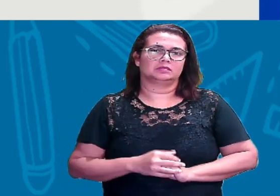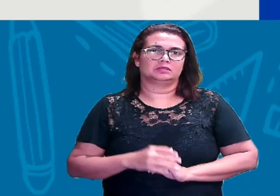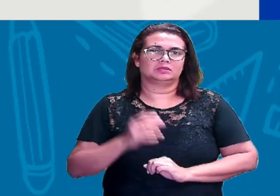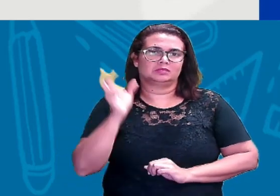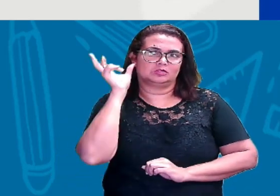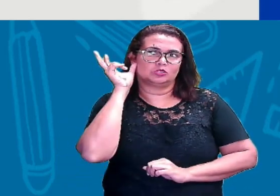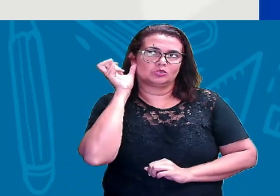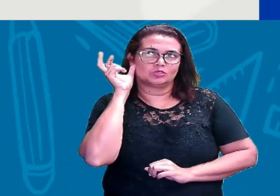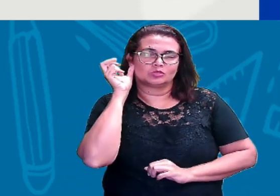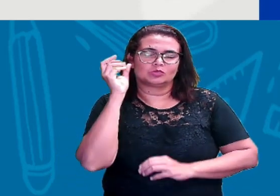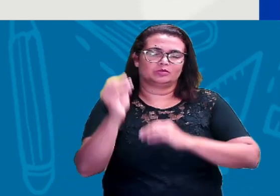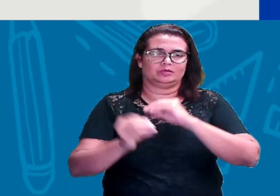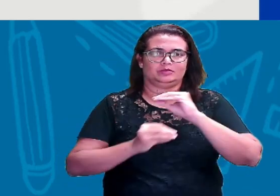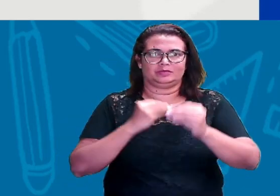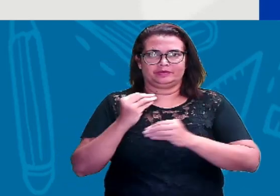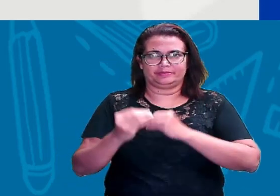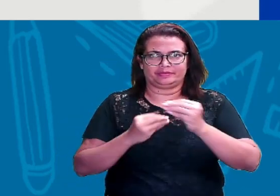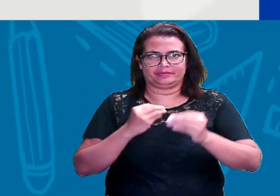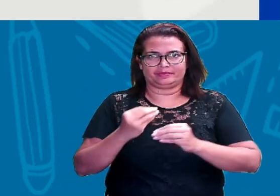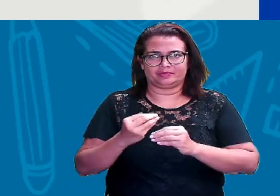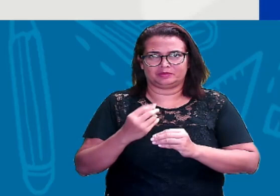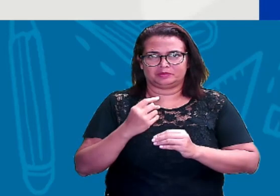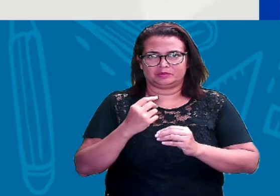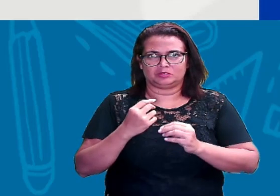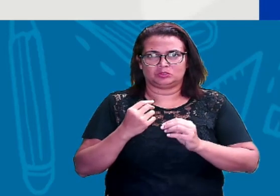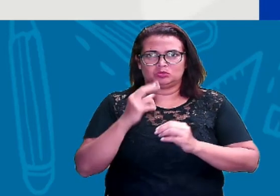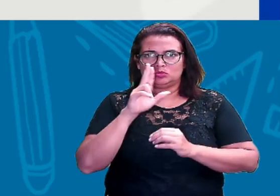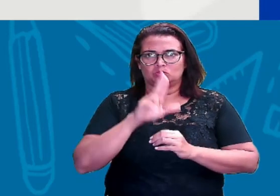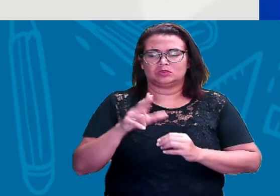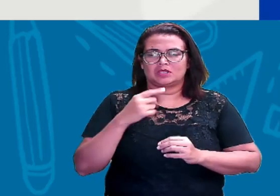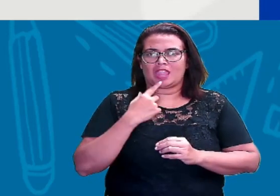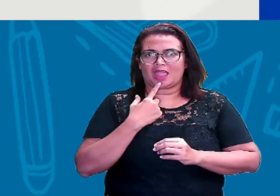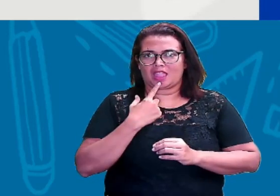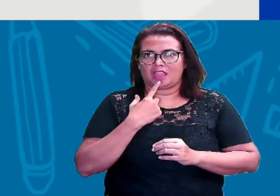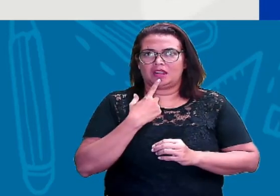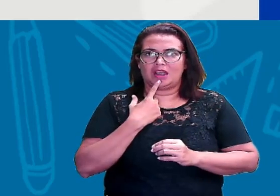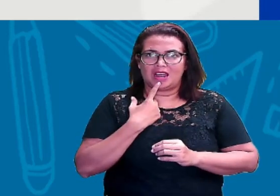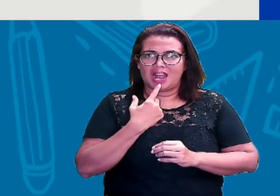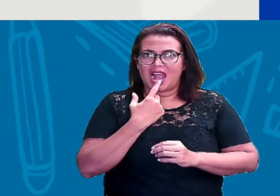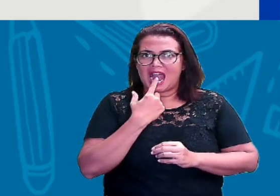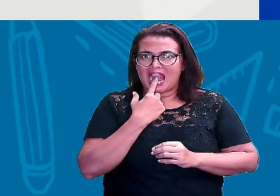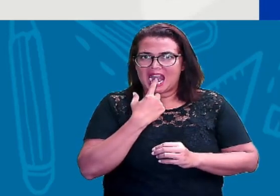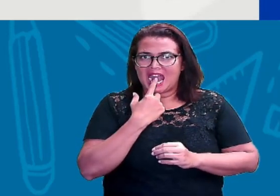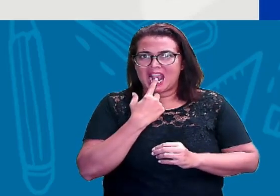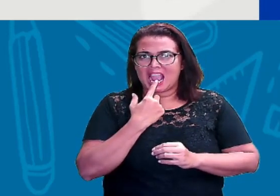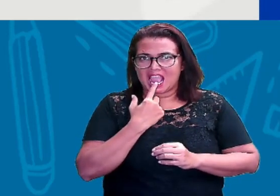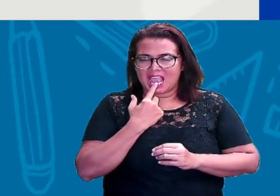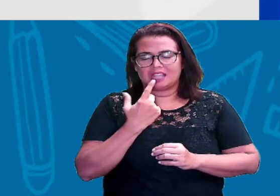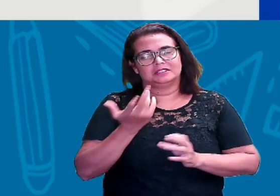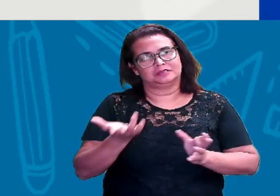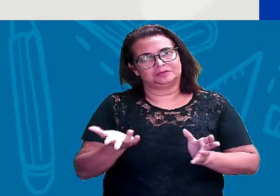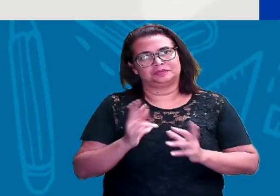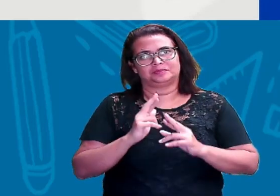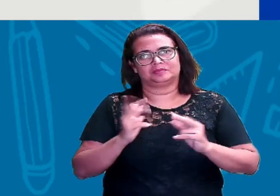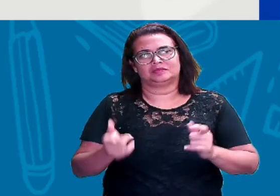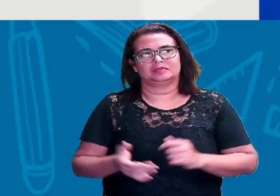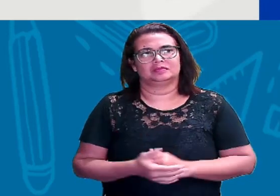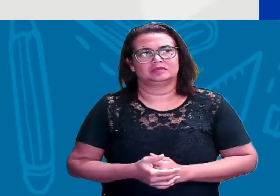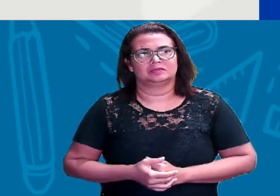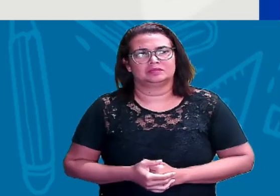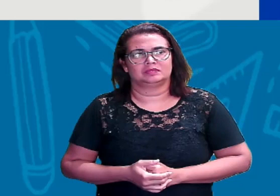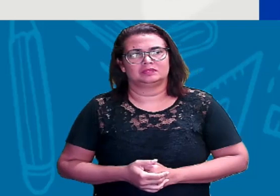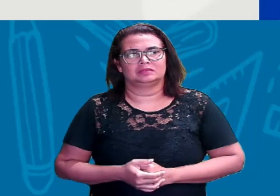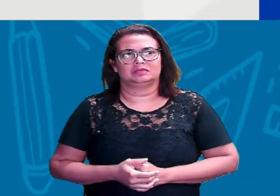da tua língua fica lá perto do início do teu dente da arcada superior, certo? E aí, a gente tem exemplo, ó.